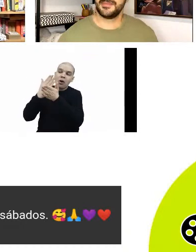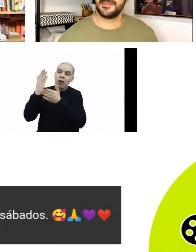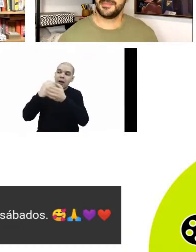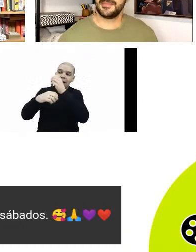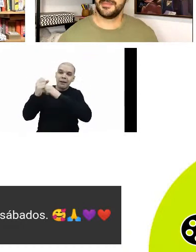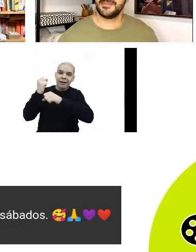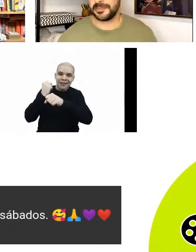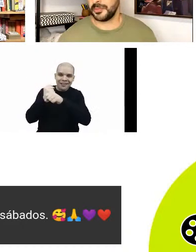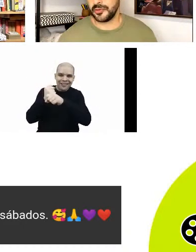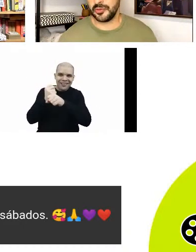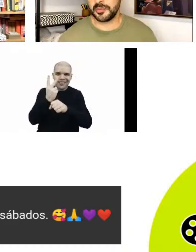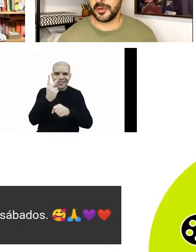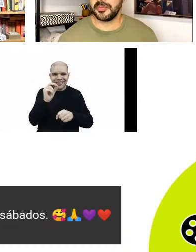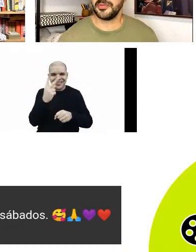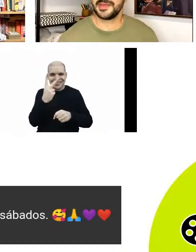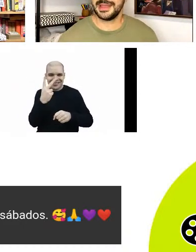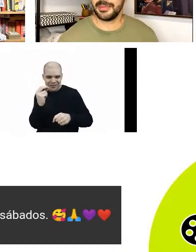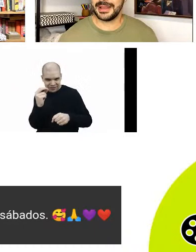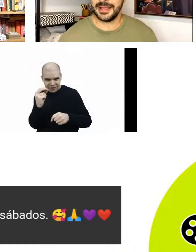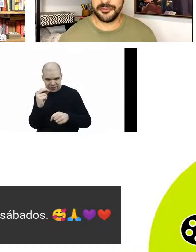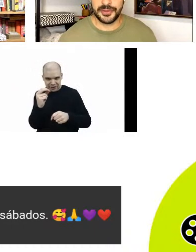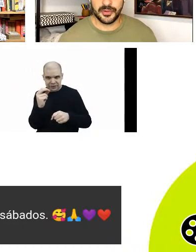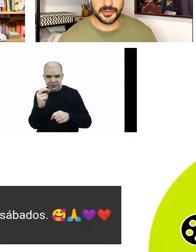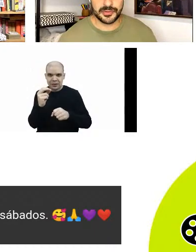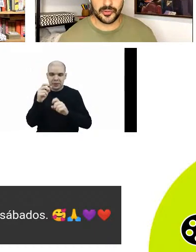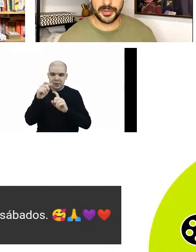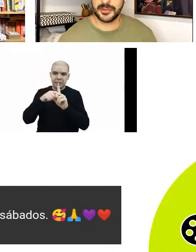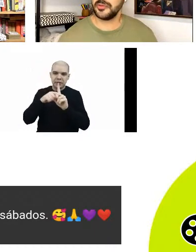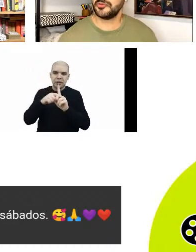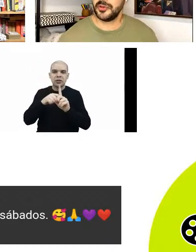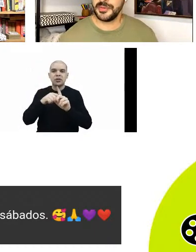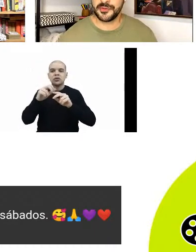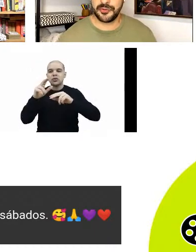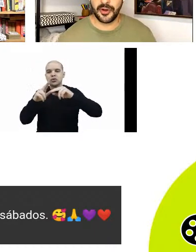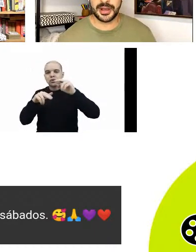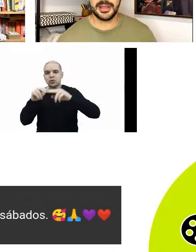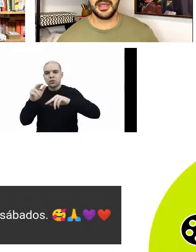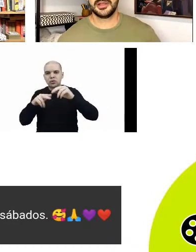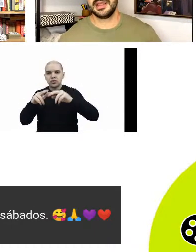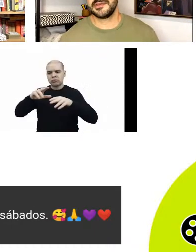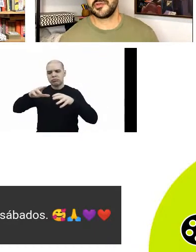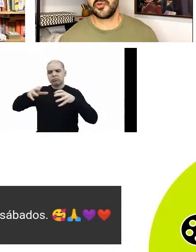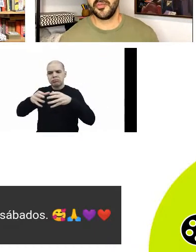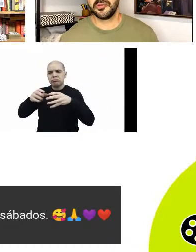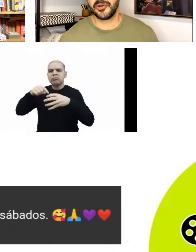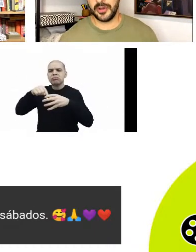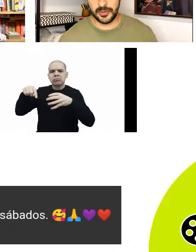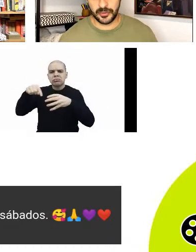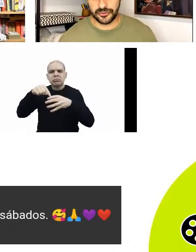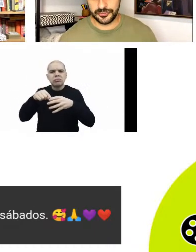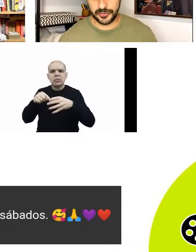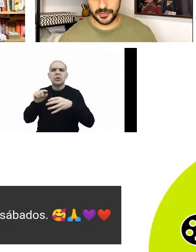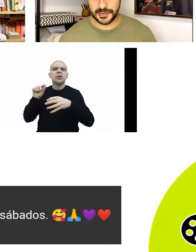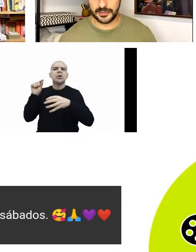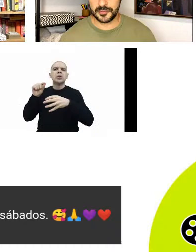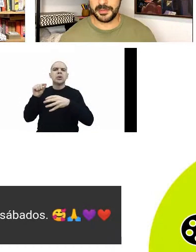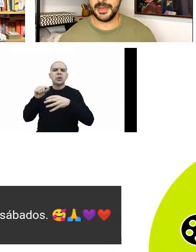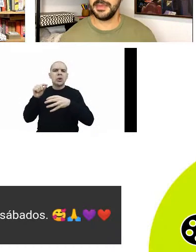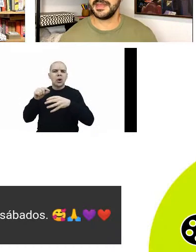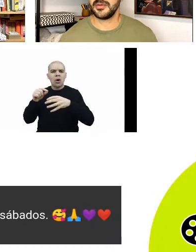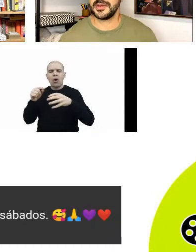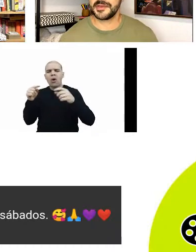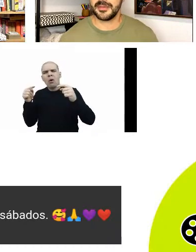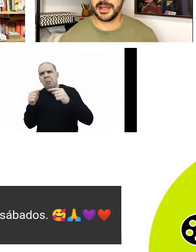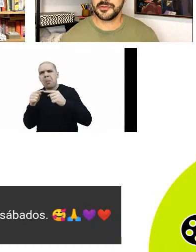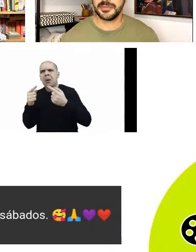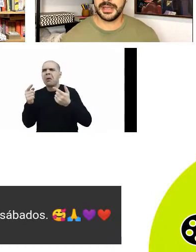encontro, em que nós nos propomos a debater filmes, sobretudo filmes fora desse escopo de Hollywood, filmes que